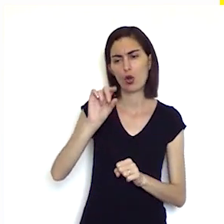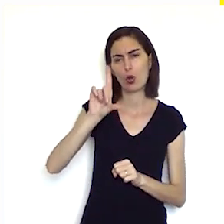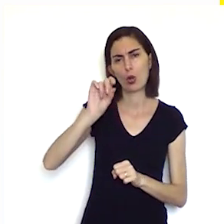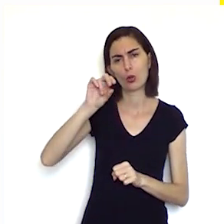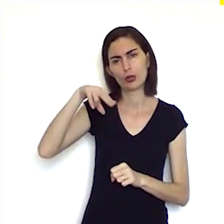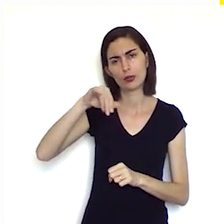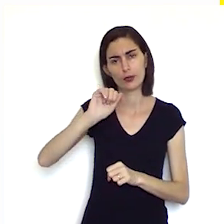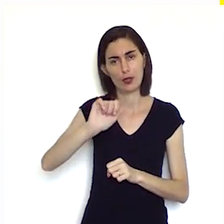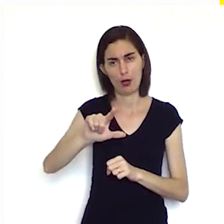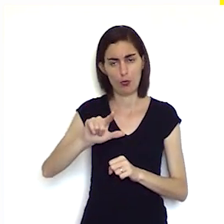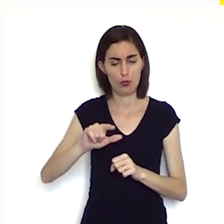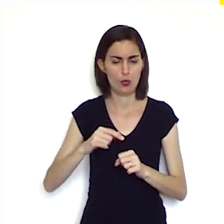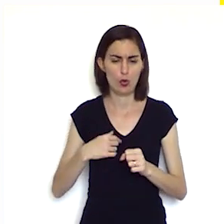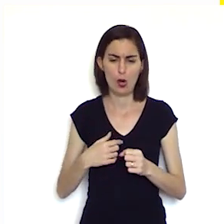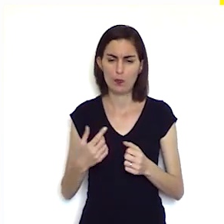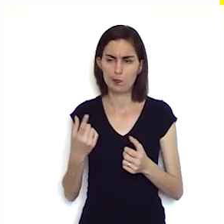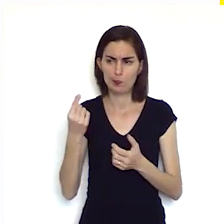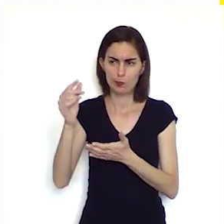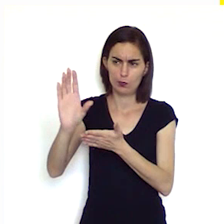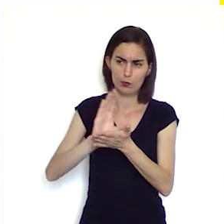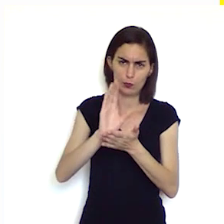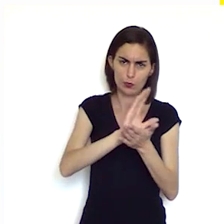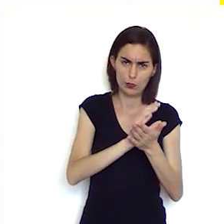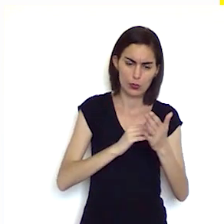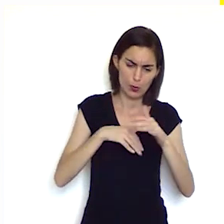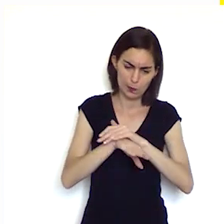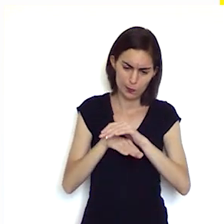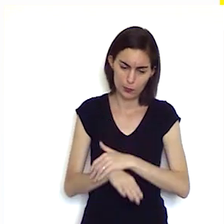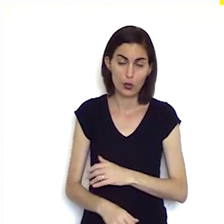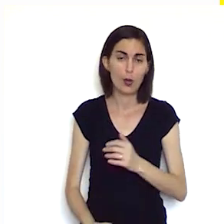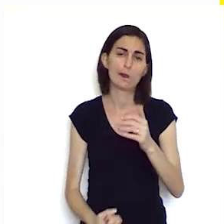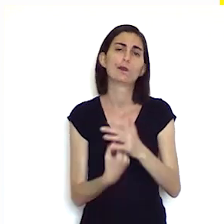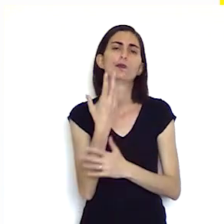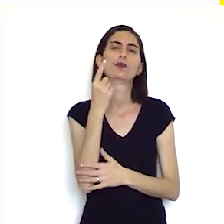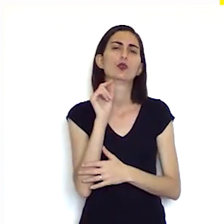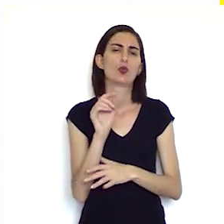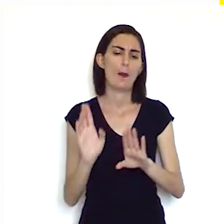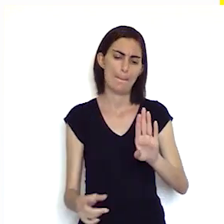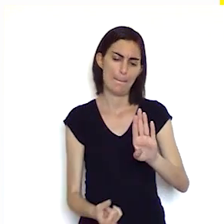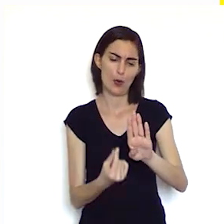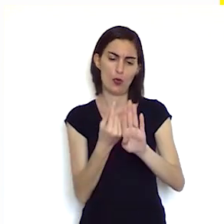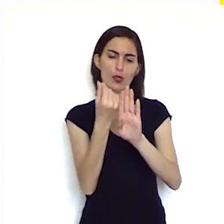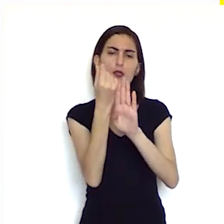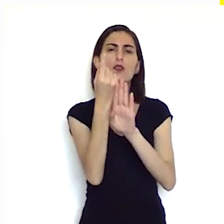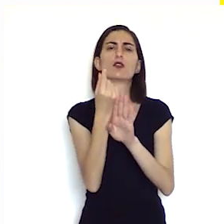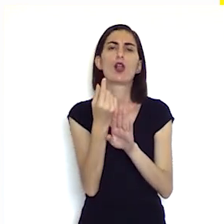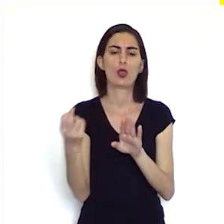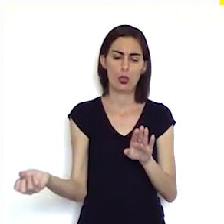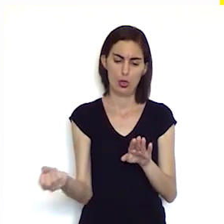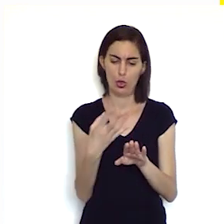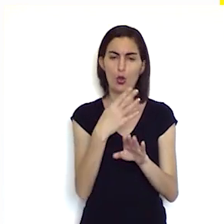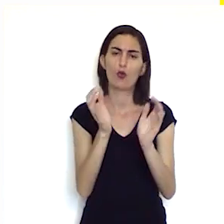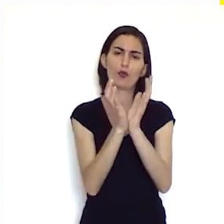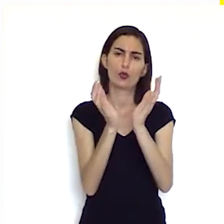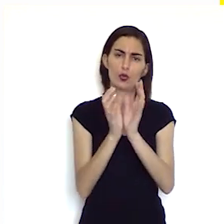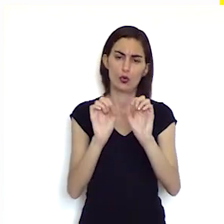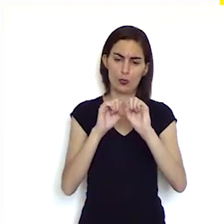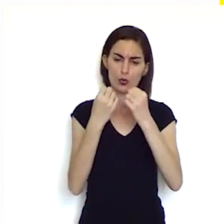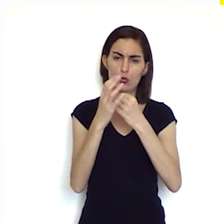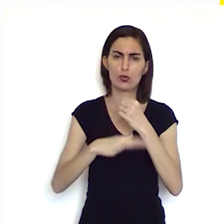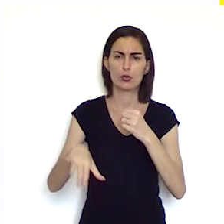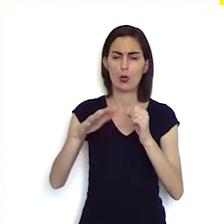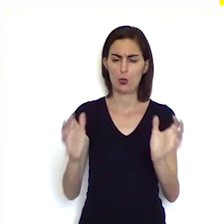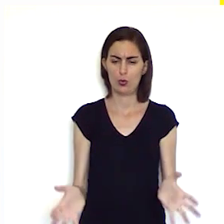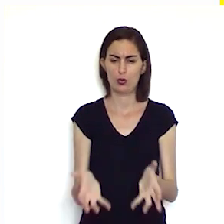a crescente acumulação de capital fez com que surgisse a burguesia essa nova classe social que